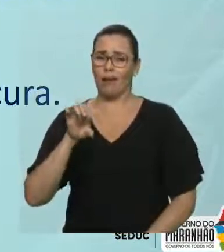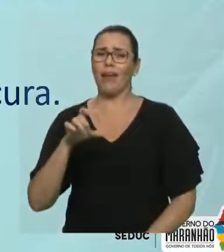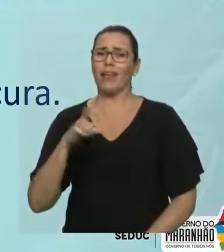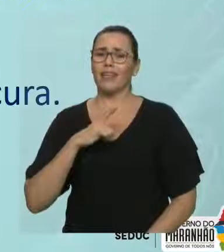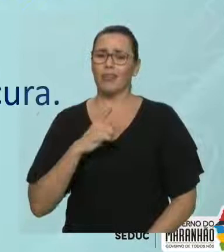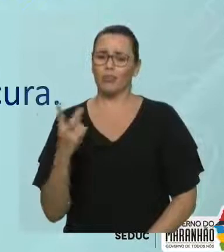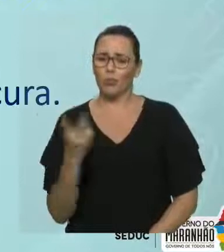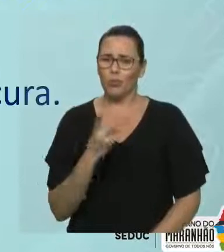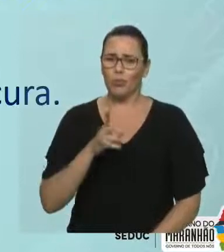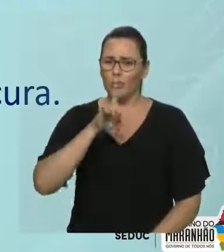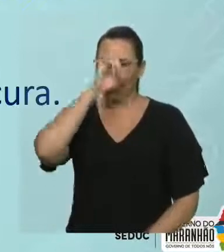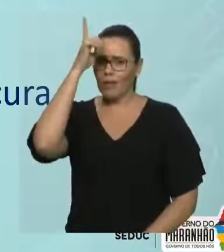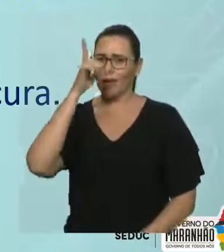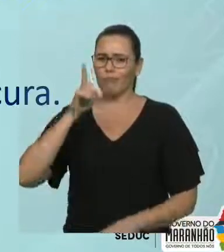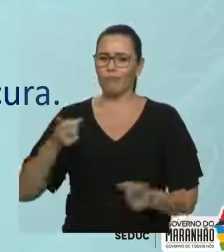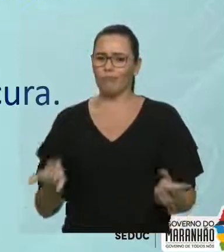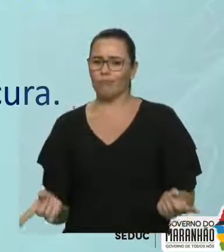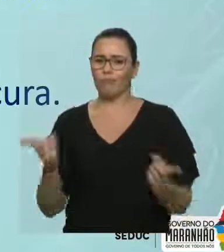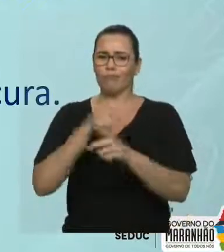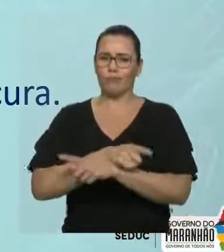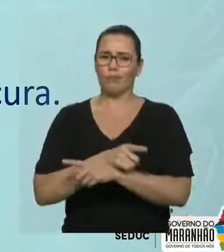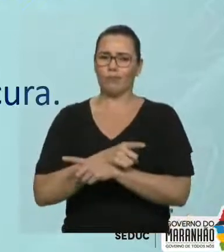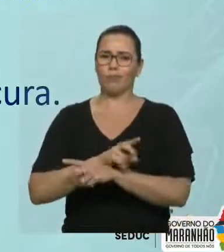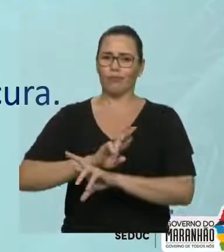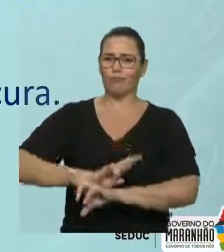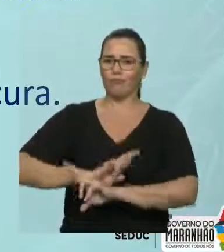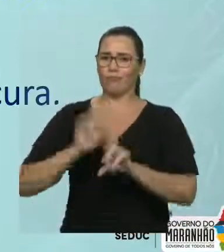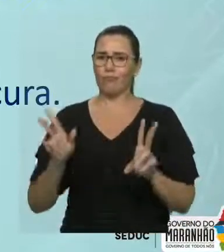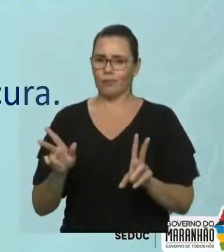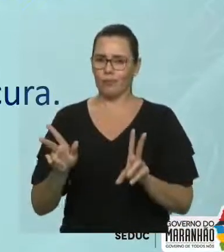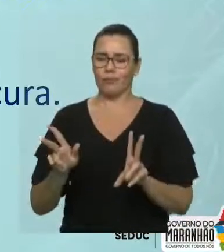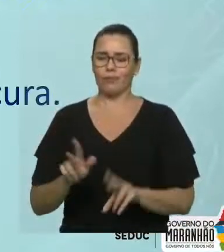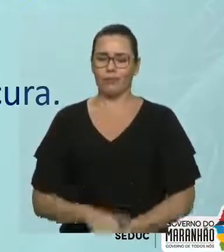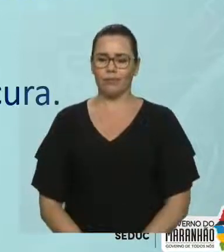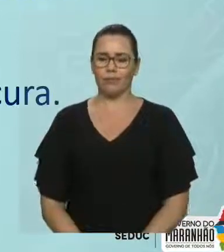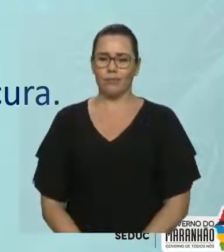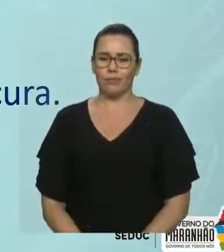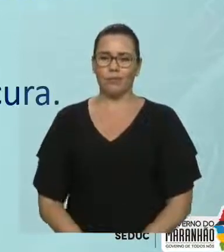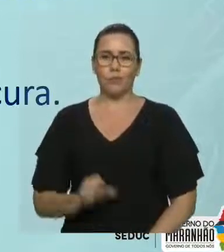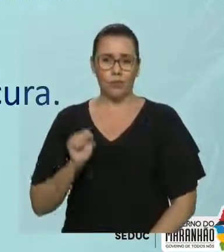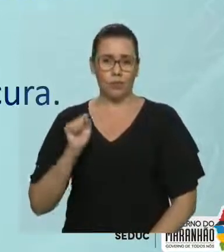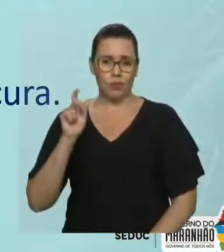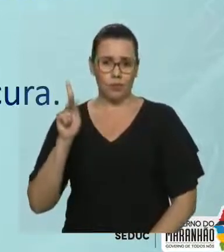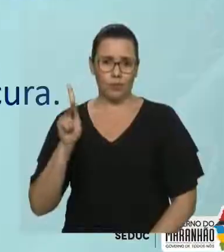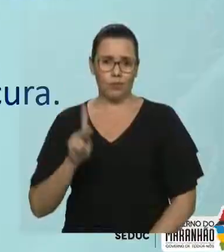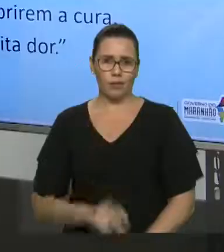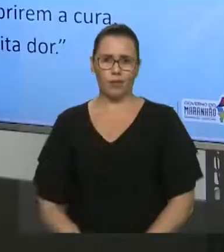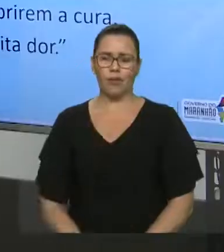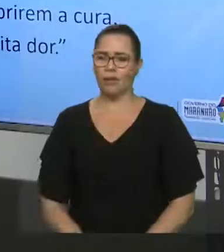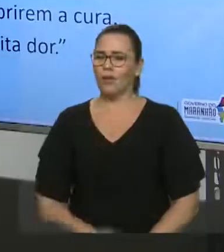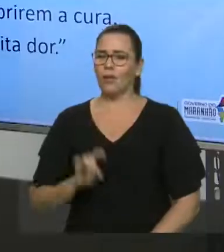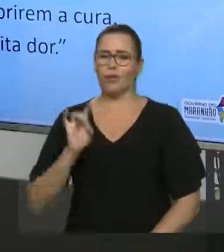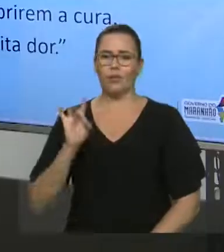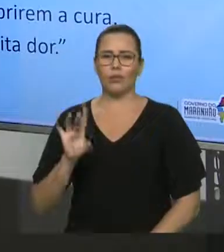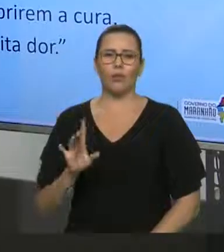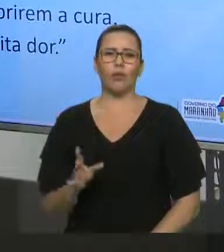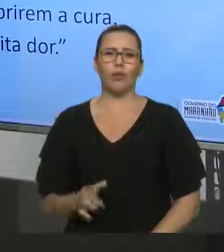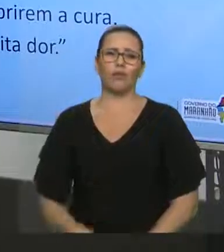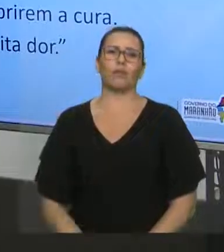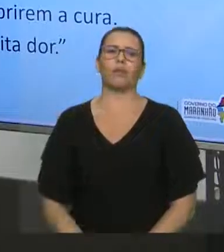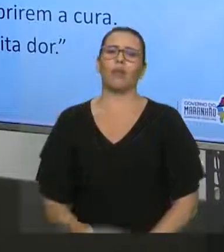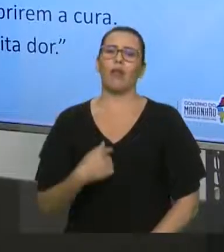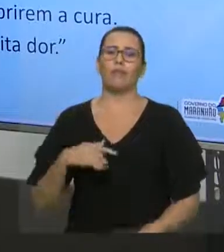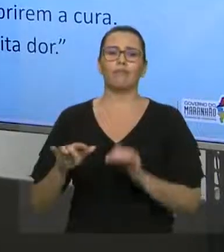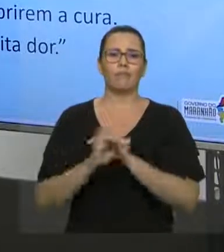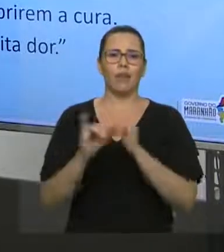conjunção concessiva, né? Uma conjunção com ideia de concessão. Tudo bem? E é isso. Vai aqui o nosso último recado.